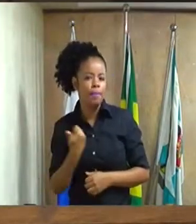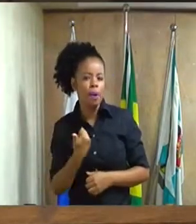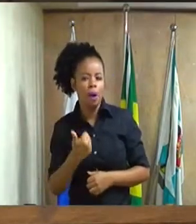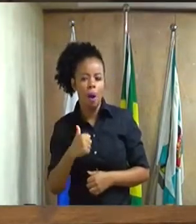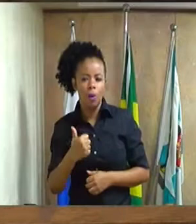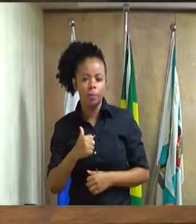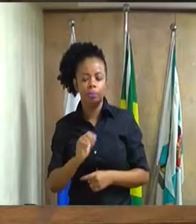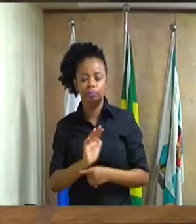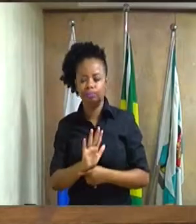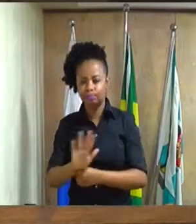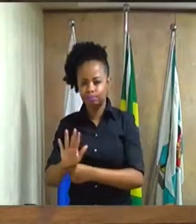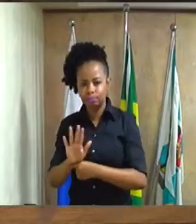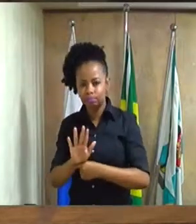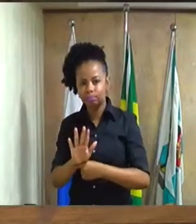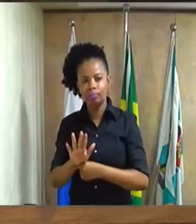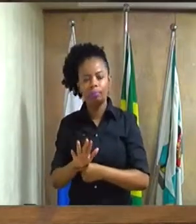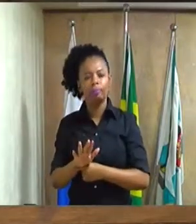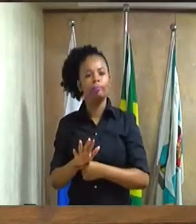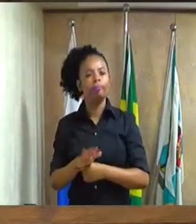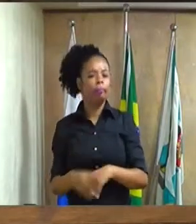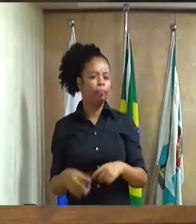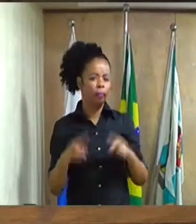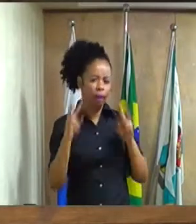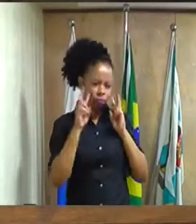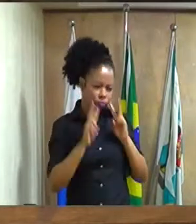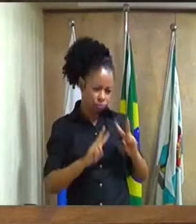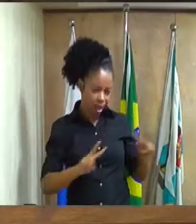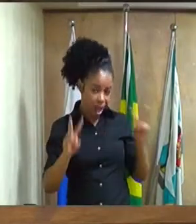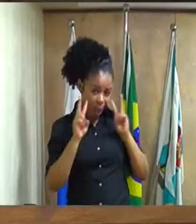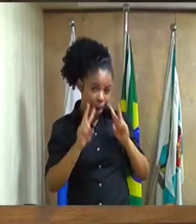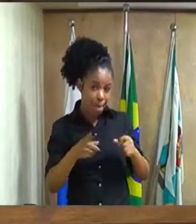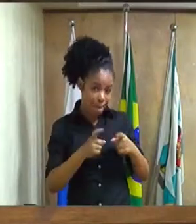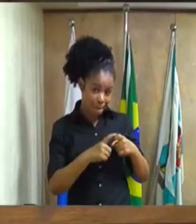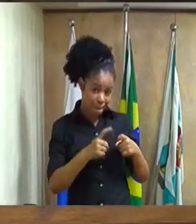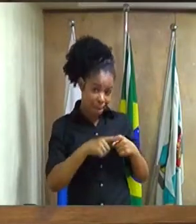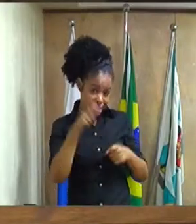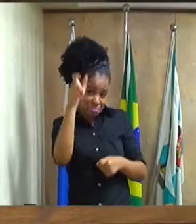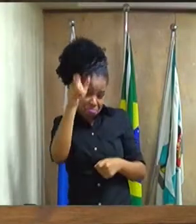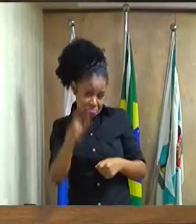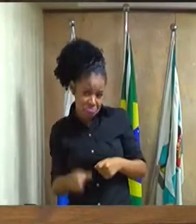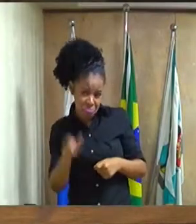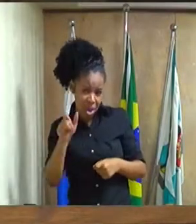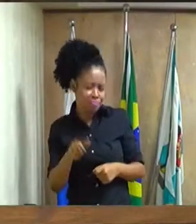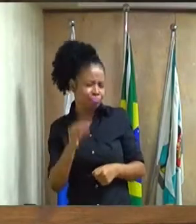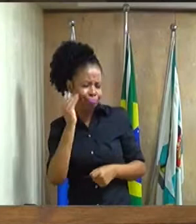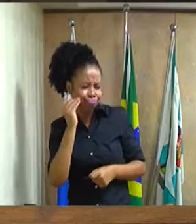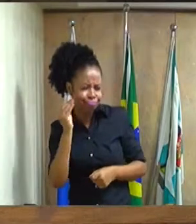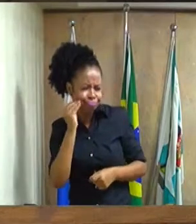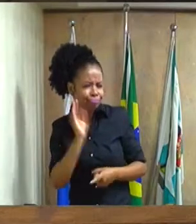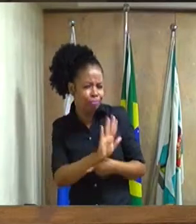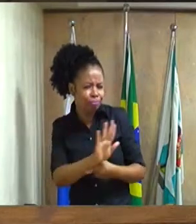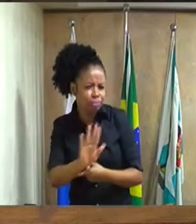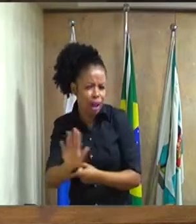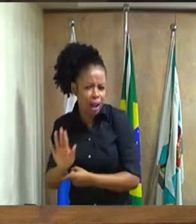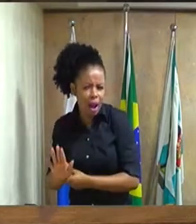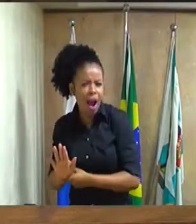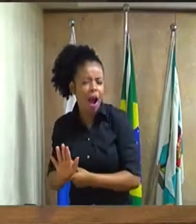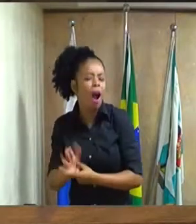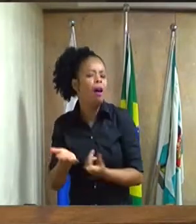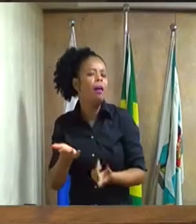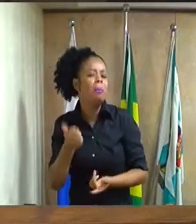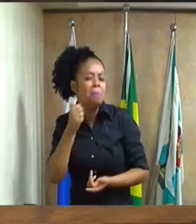ajudada e eu vi o empenho daqueles médicos tentando ajudar aquela senhora lá, aquela criança,